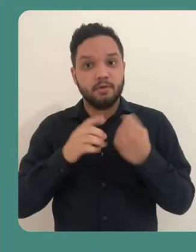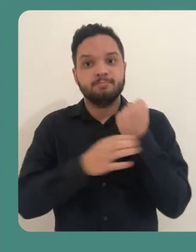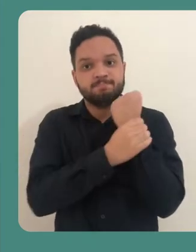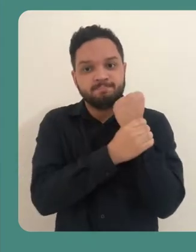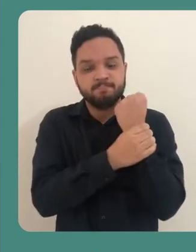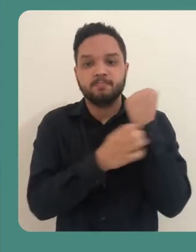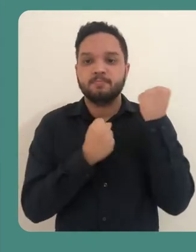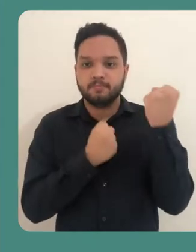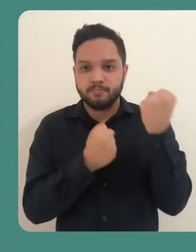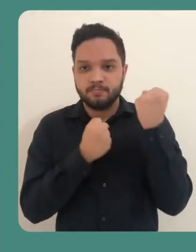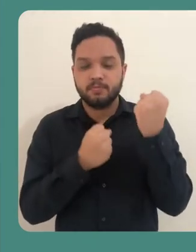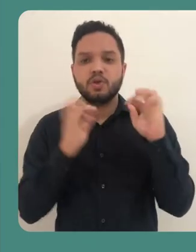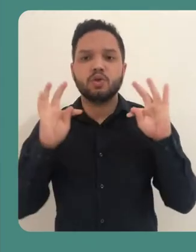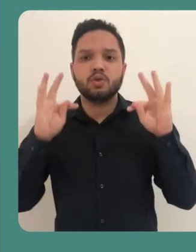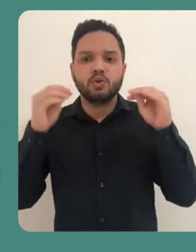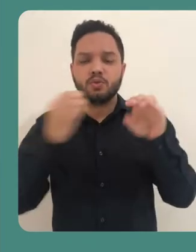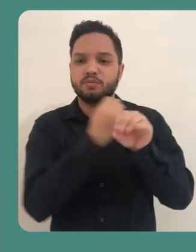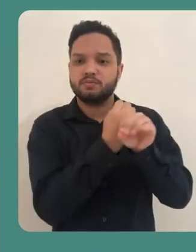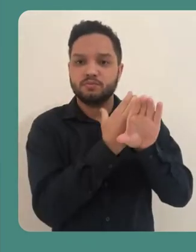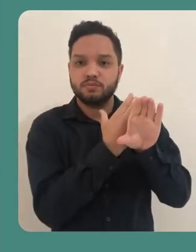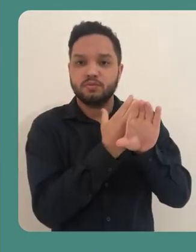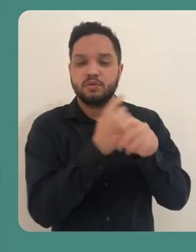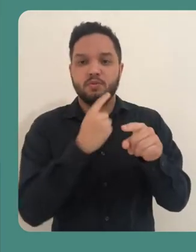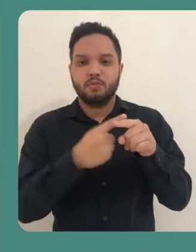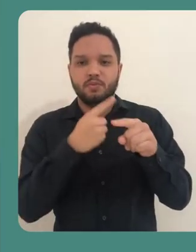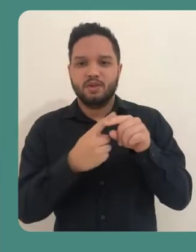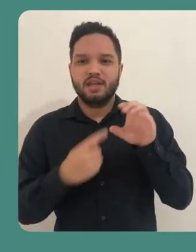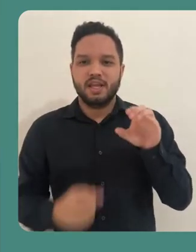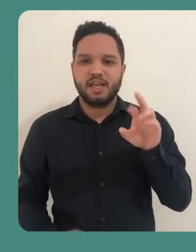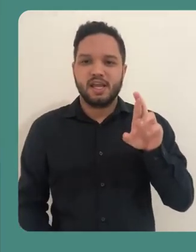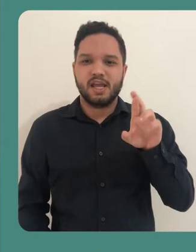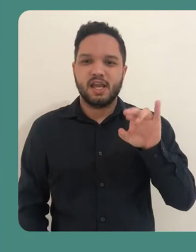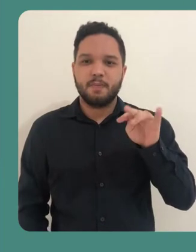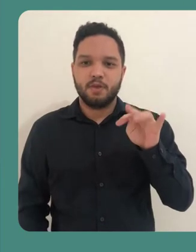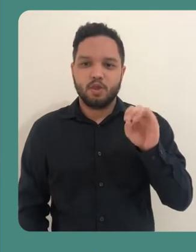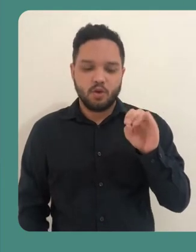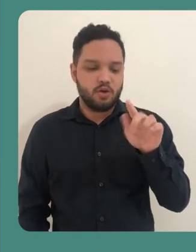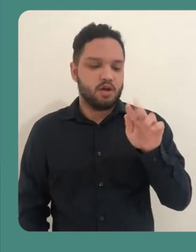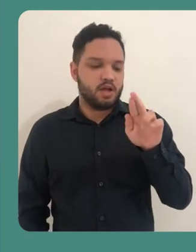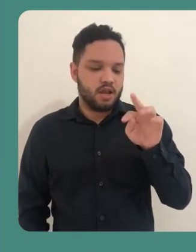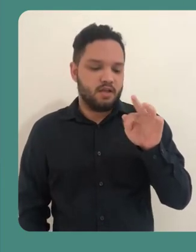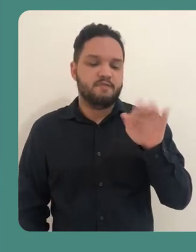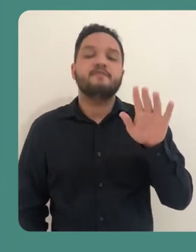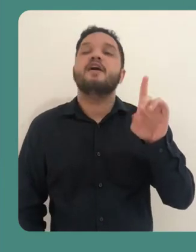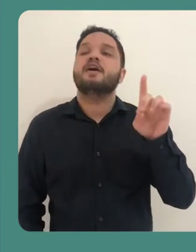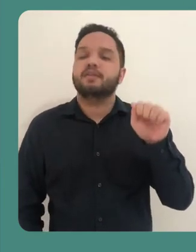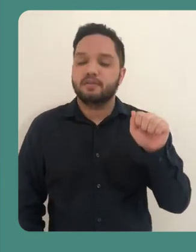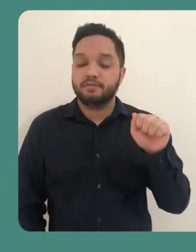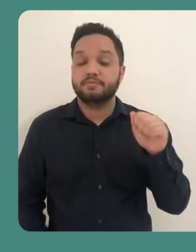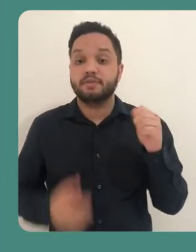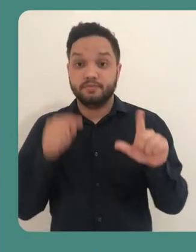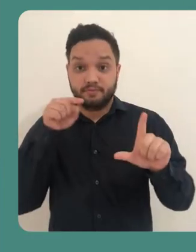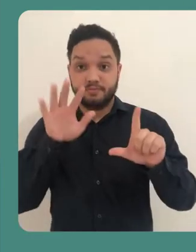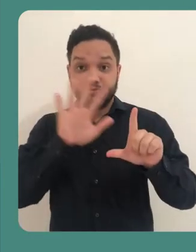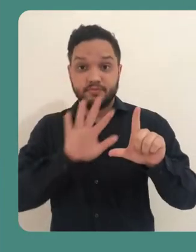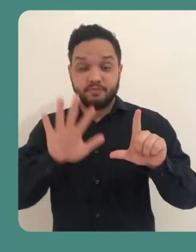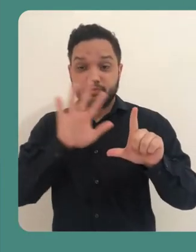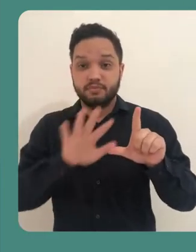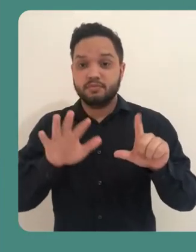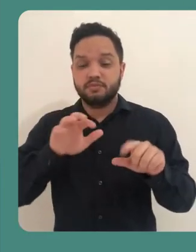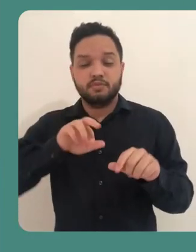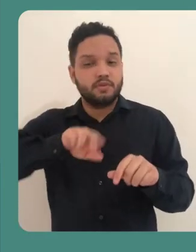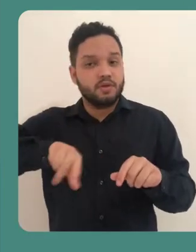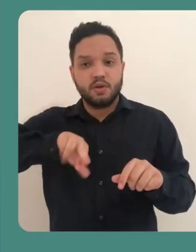com muita segurança, pois todas as transmissões são criptografadas. Além disso, nessa plataforma